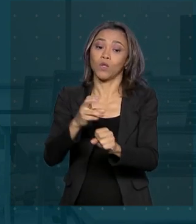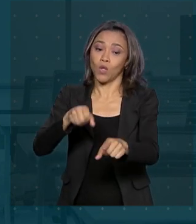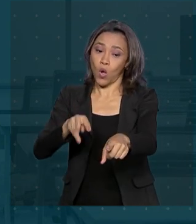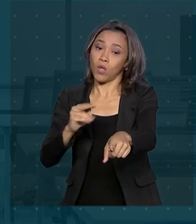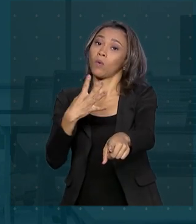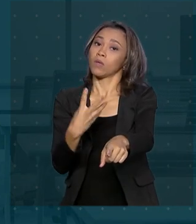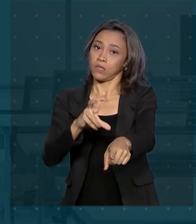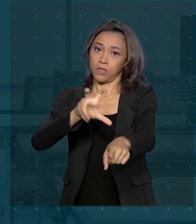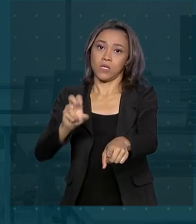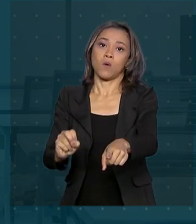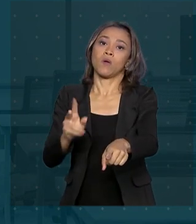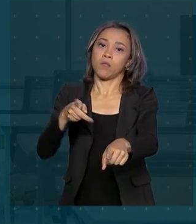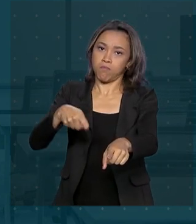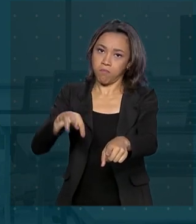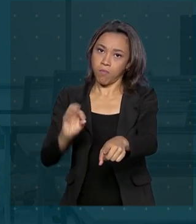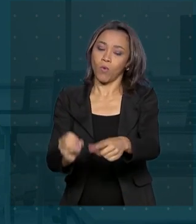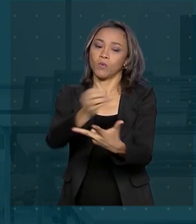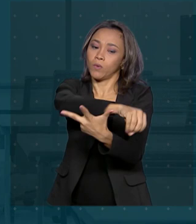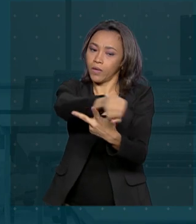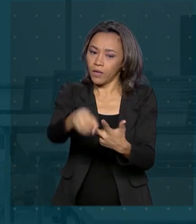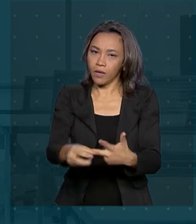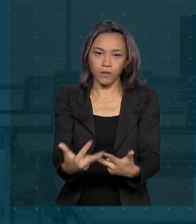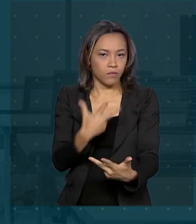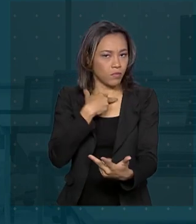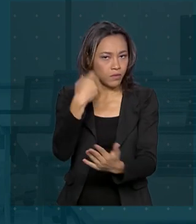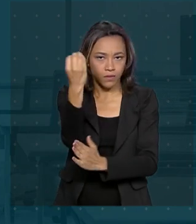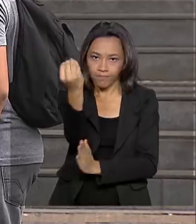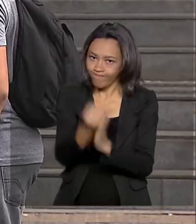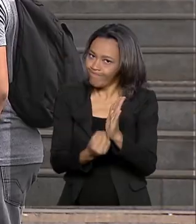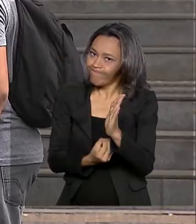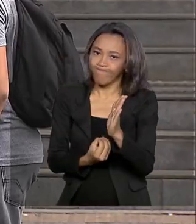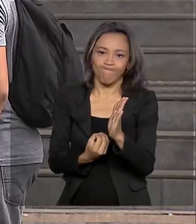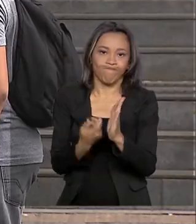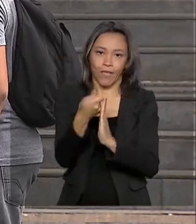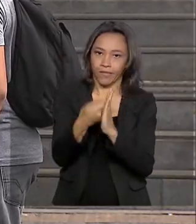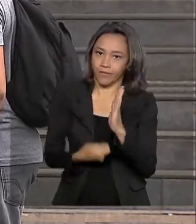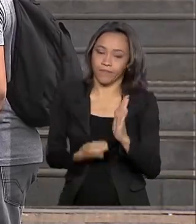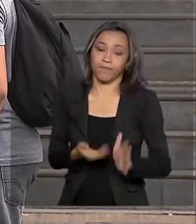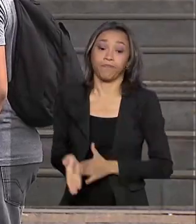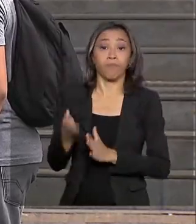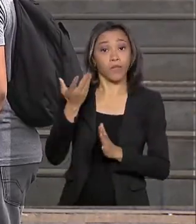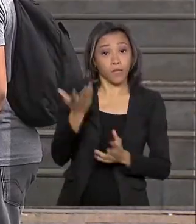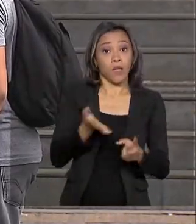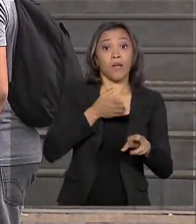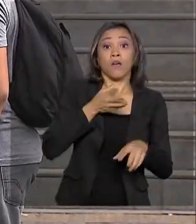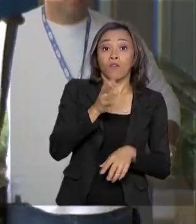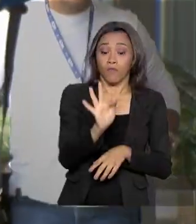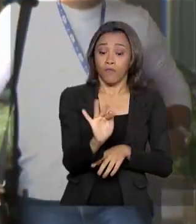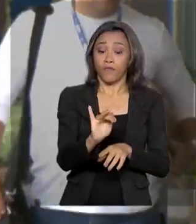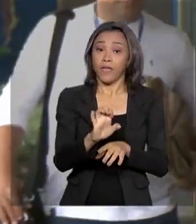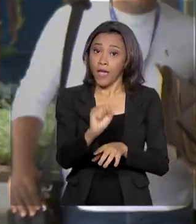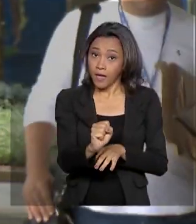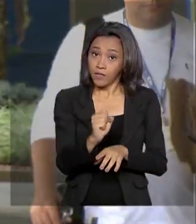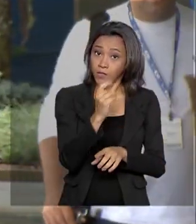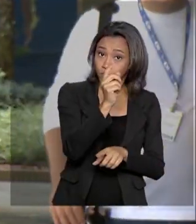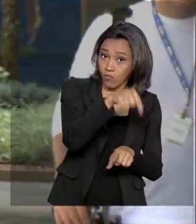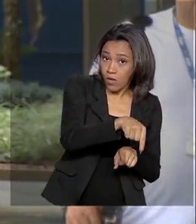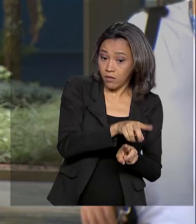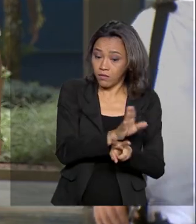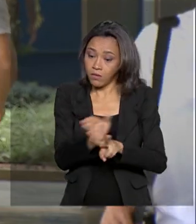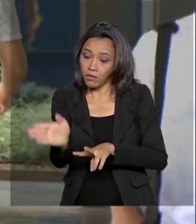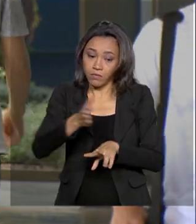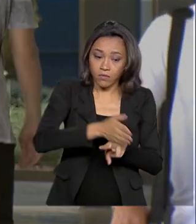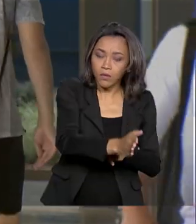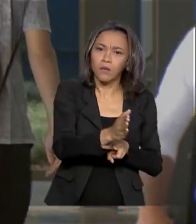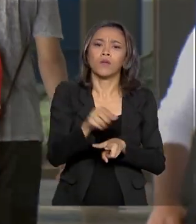pontos no Enem e não ter zerado a redação. Tanto no FIES, juros zero, quanto no PFIES,